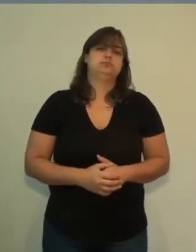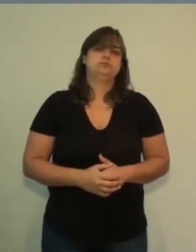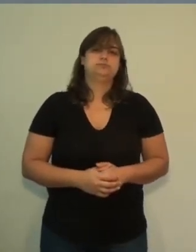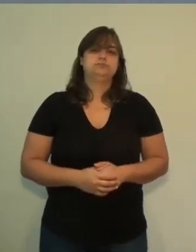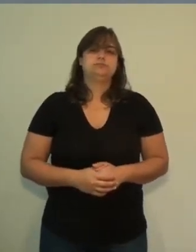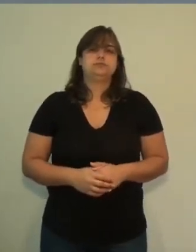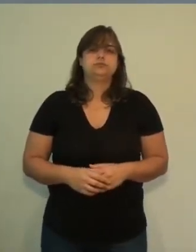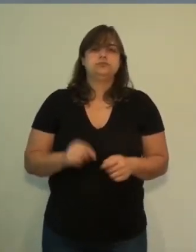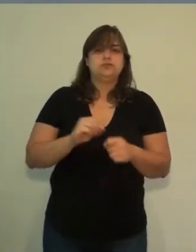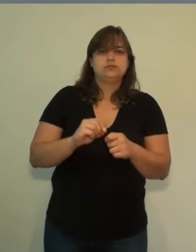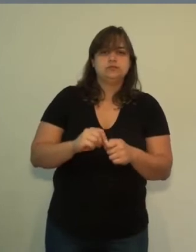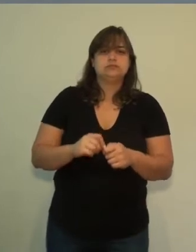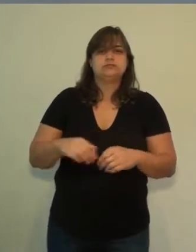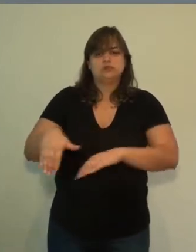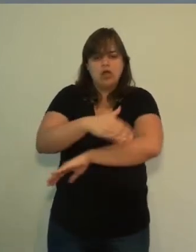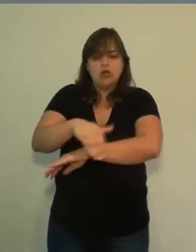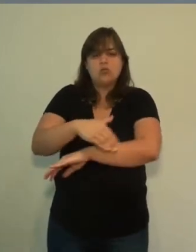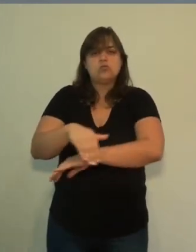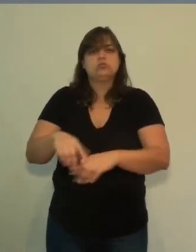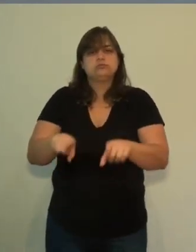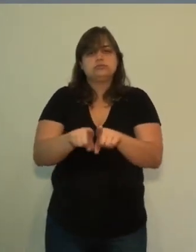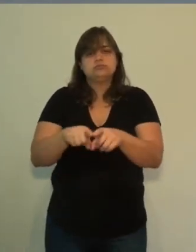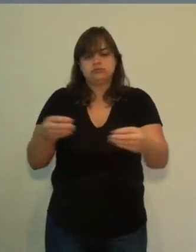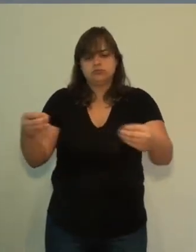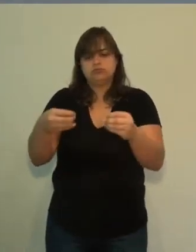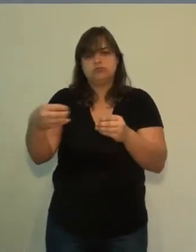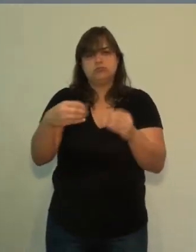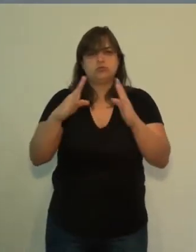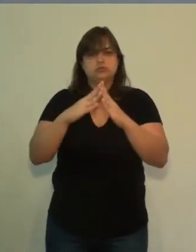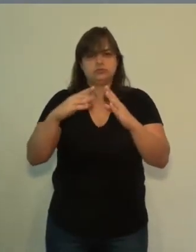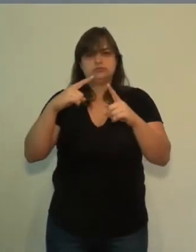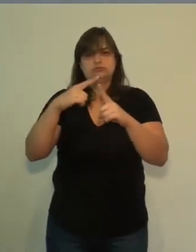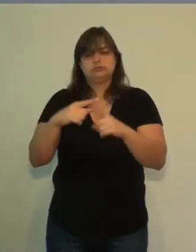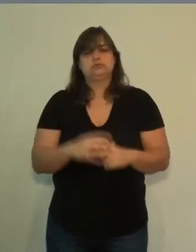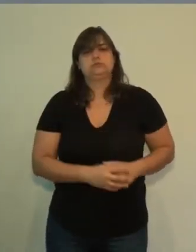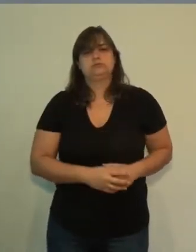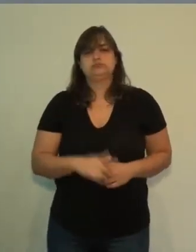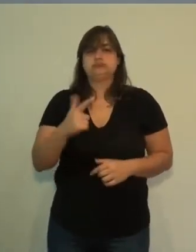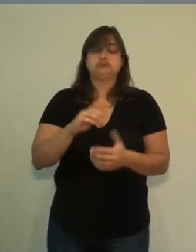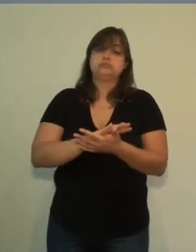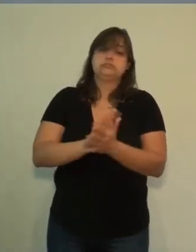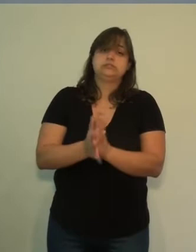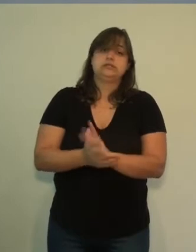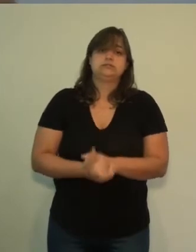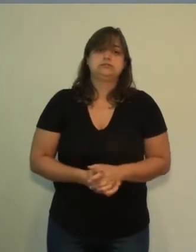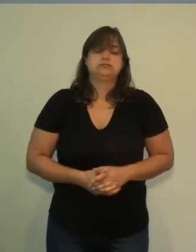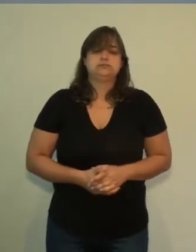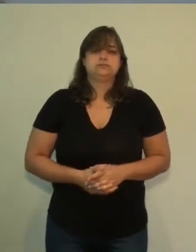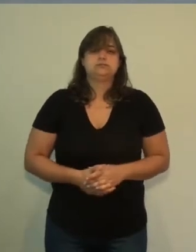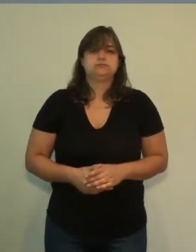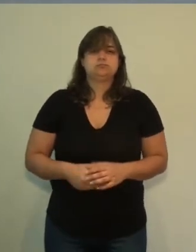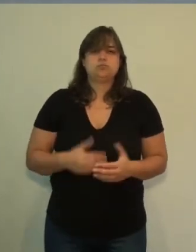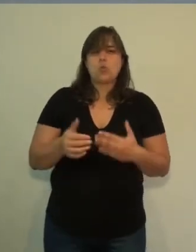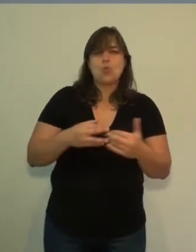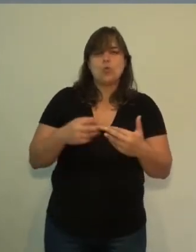estamos intervindo nas duas laterais da Catedral, a princípio não encontramos nenhum motivo de qualquer